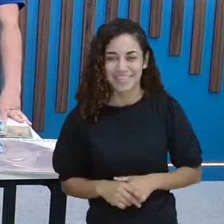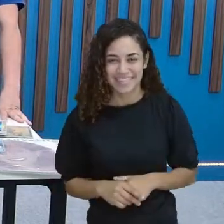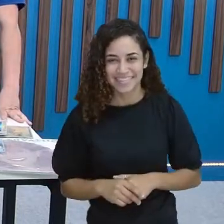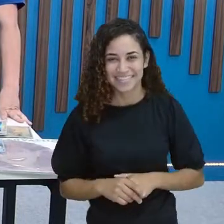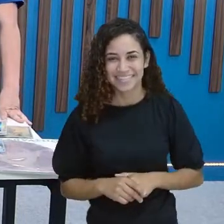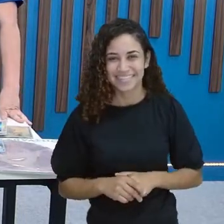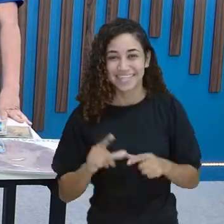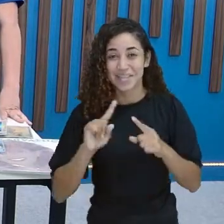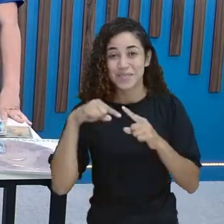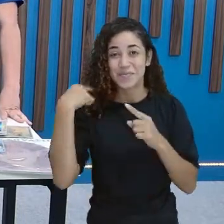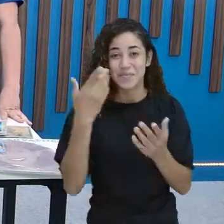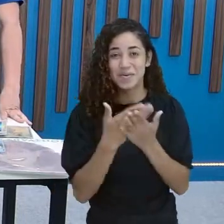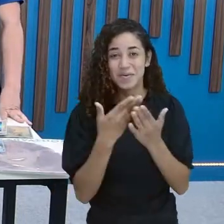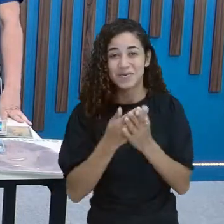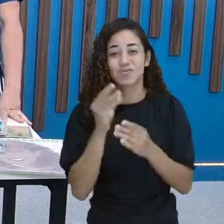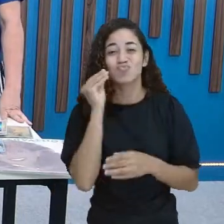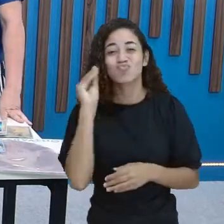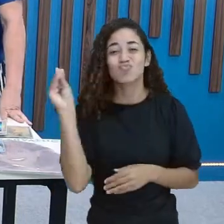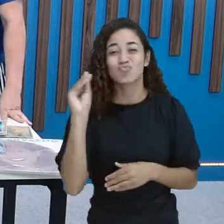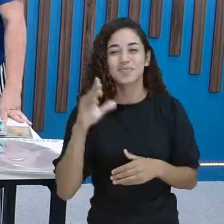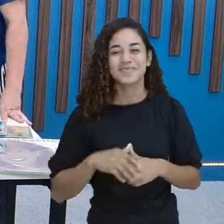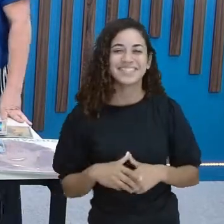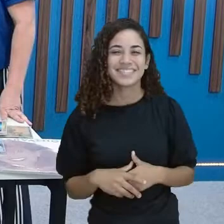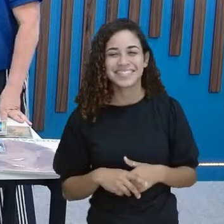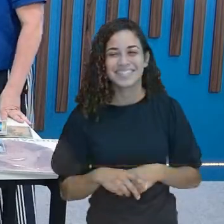Até a próxima aula Beijo